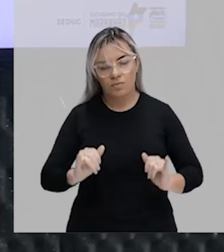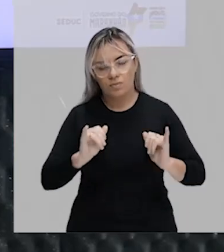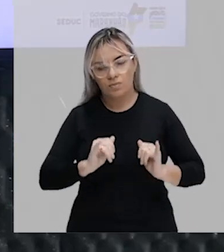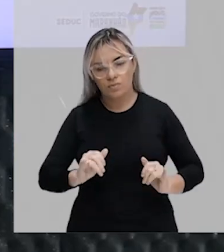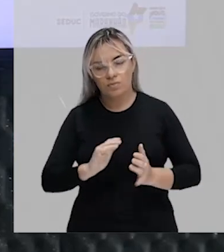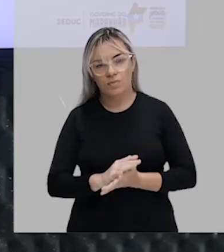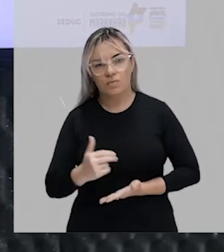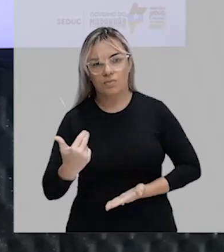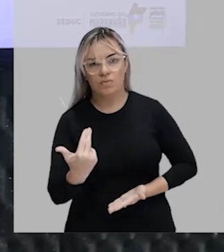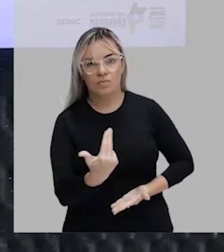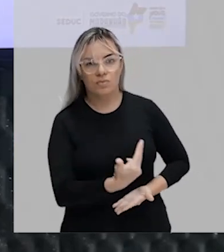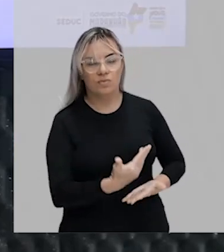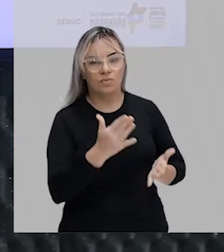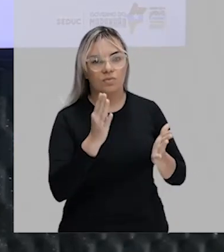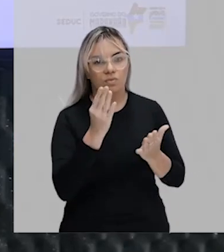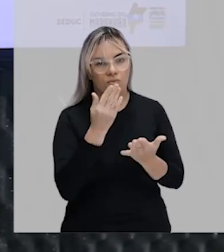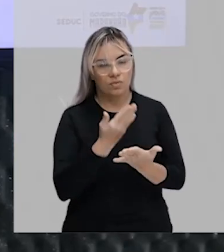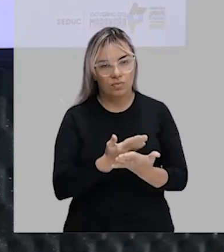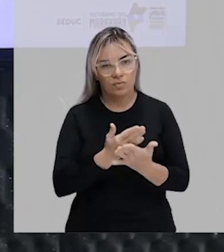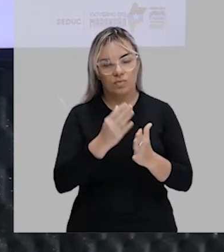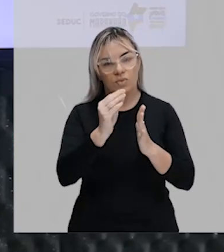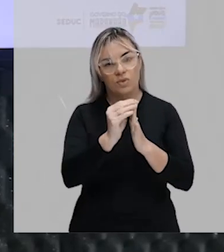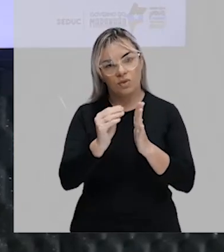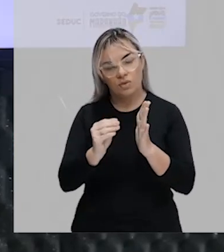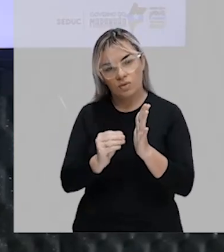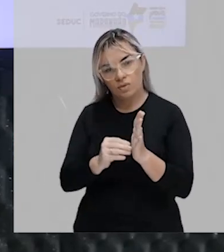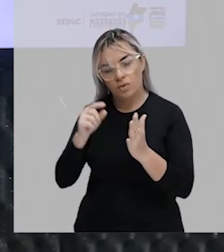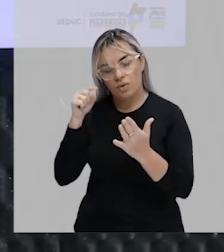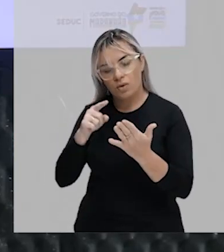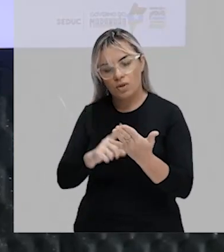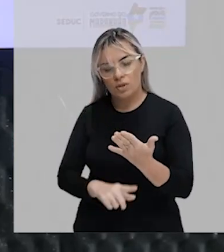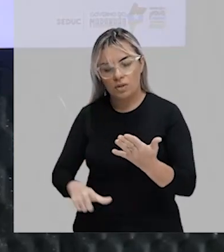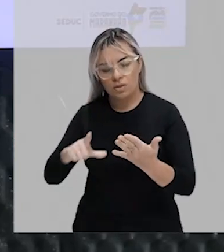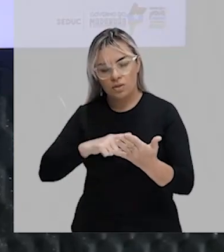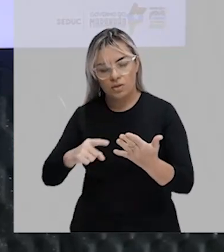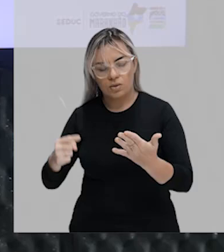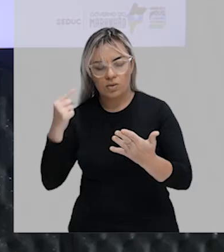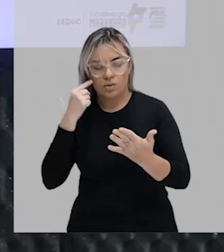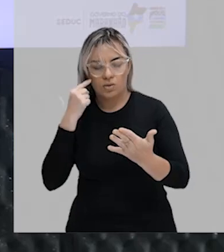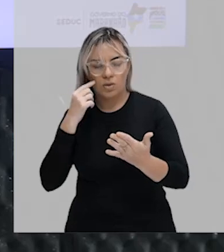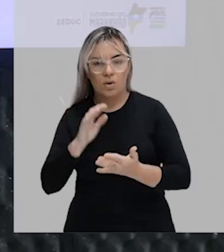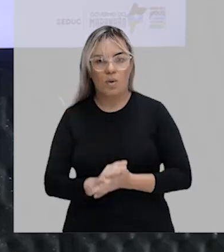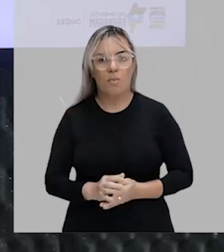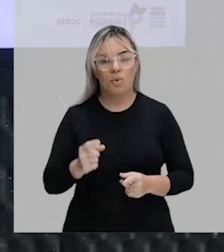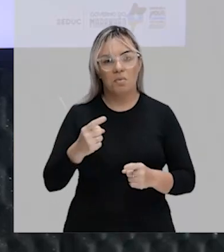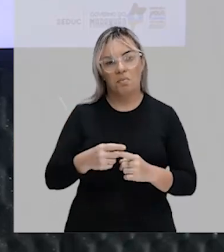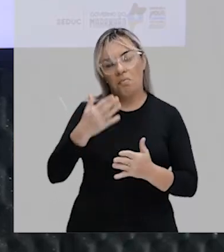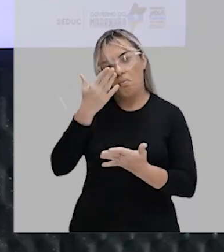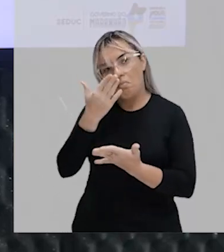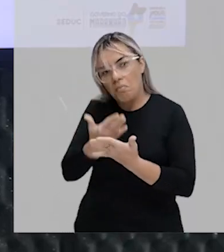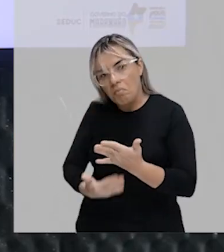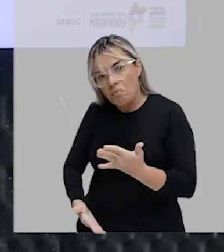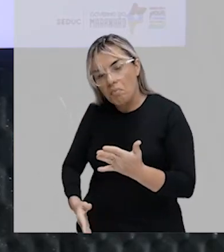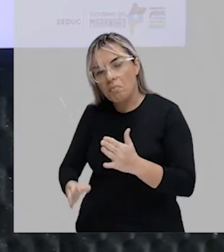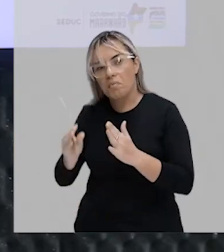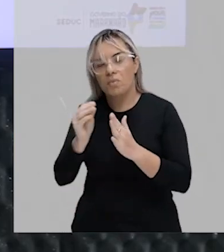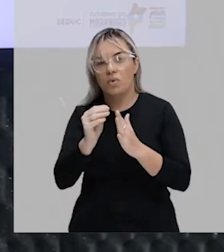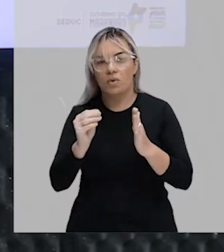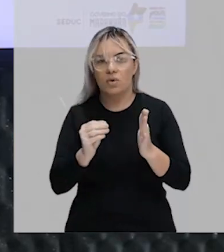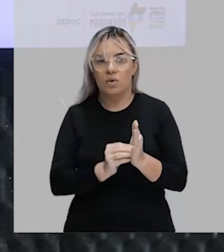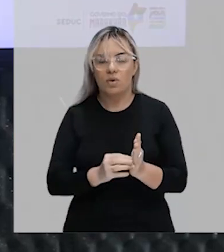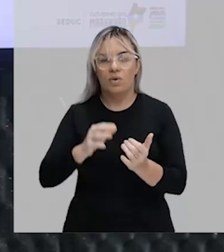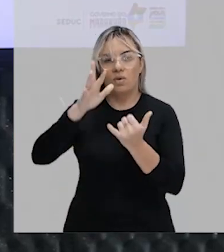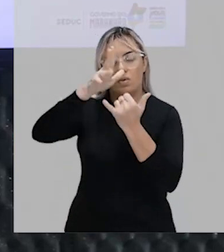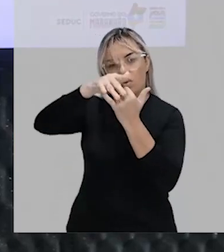aulas, a gente sempre diz isso, que se você tiver alguma dúvida, se você, porventura, não tem assistido alguma aula, vai lá no